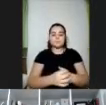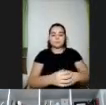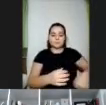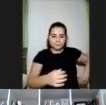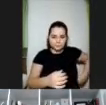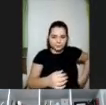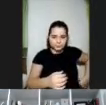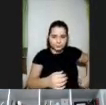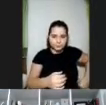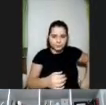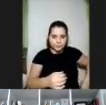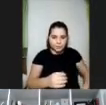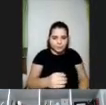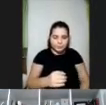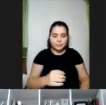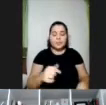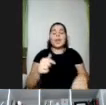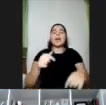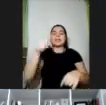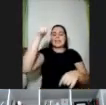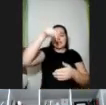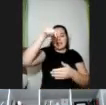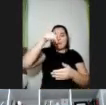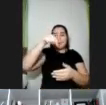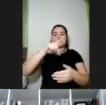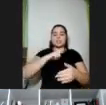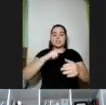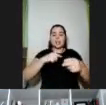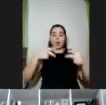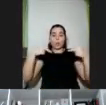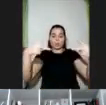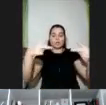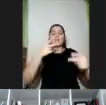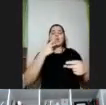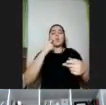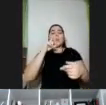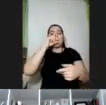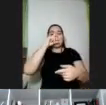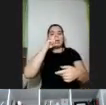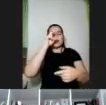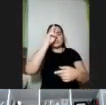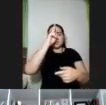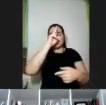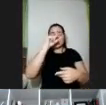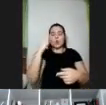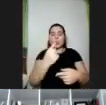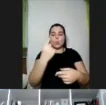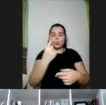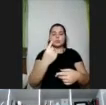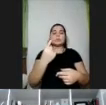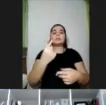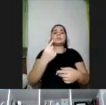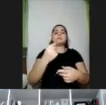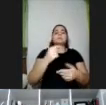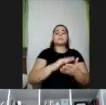o linkzinho, né? Que chama O Perigo da História Única, que é esse TED dela, que também dá origem a